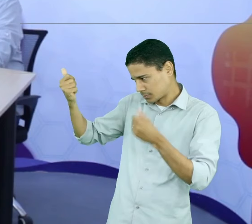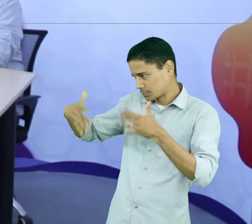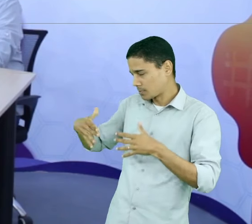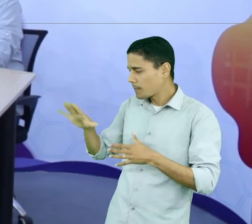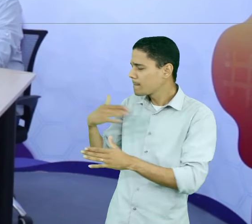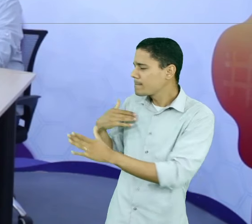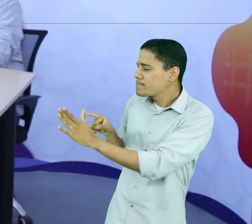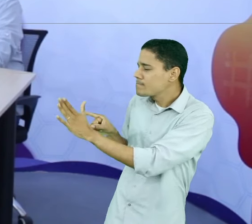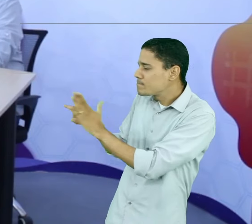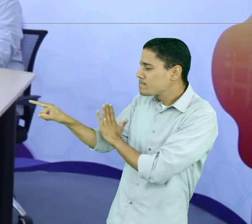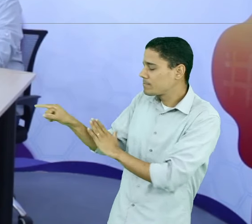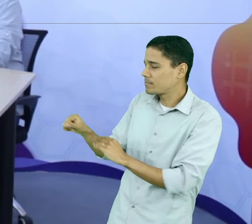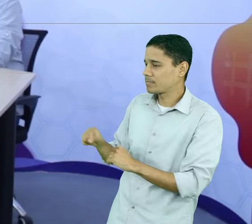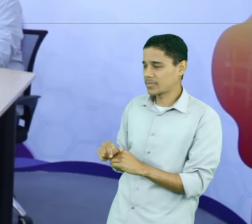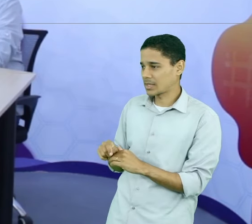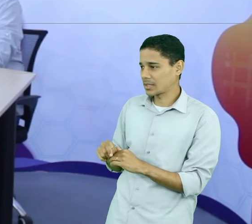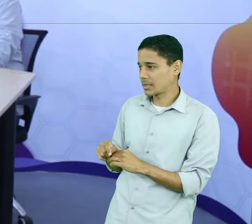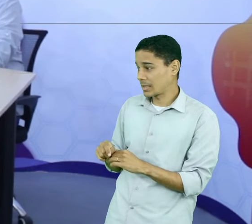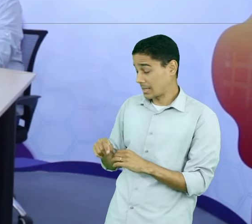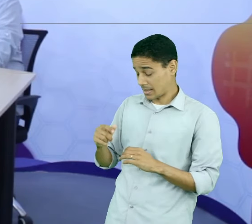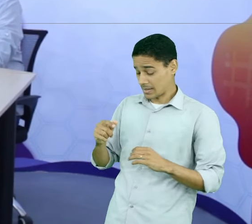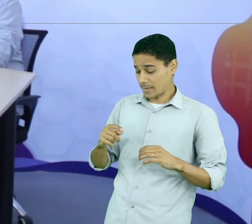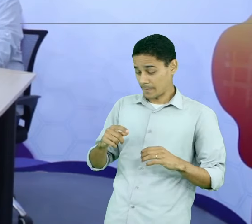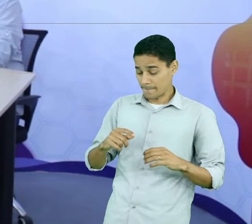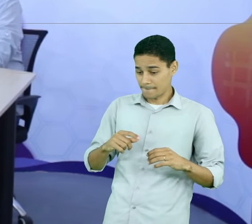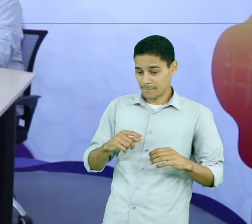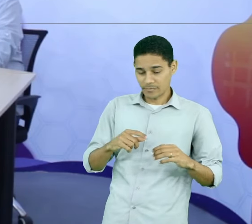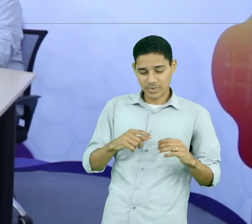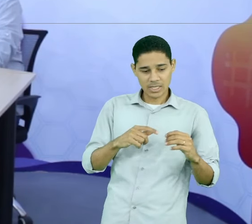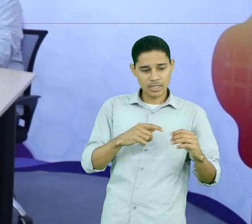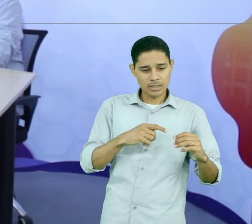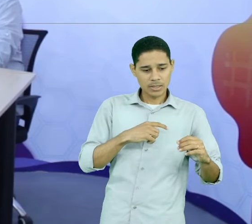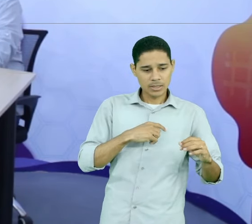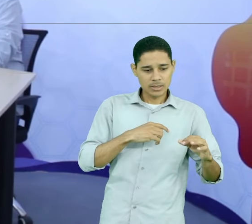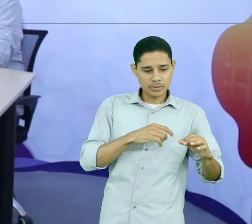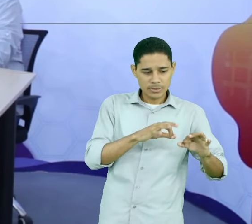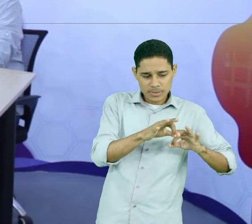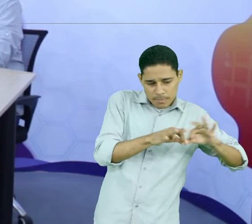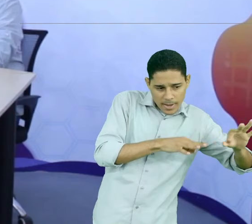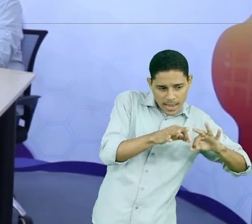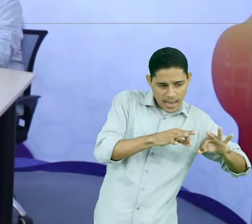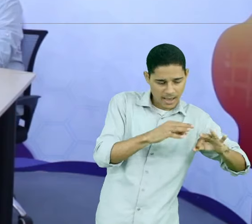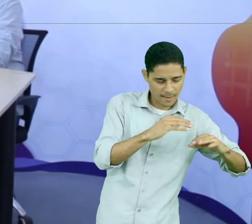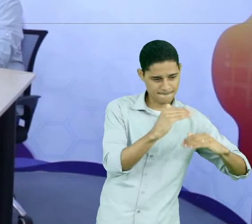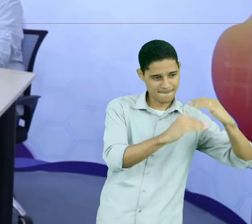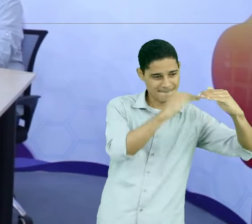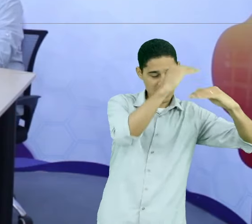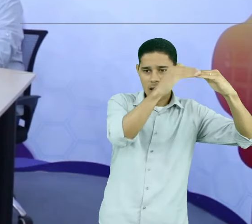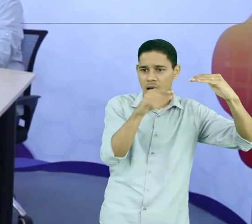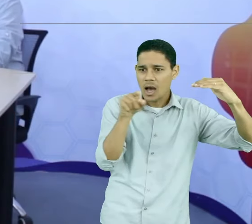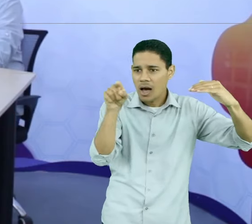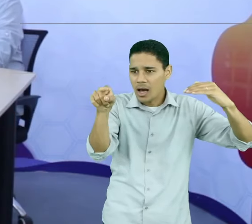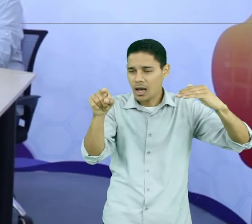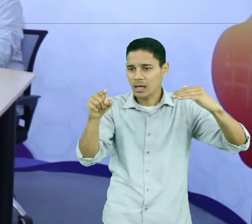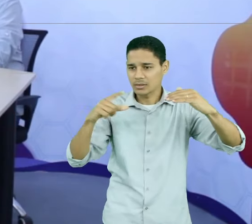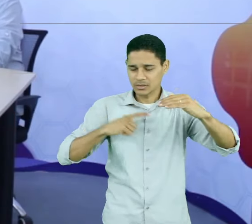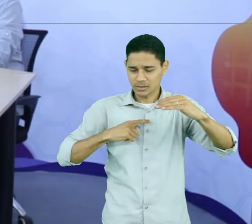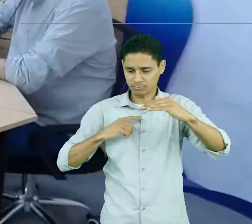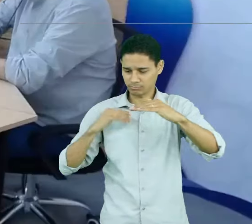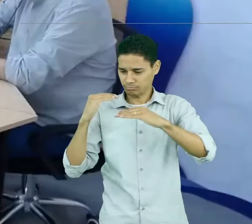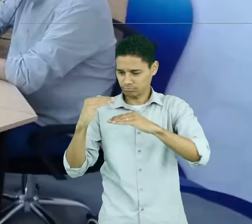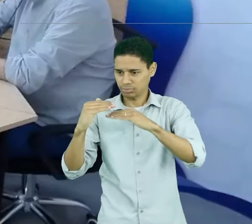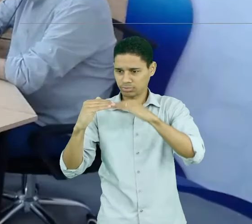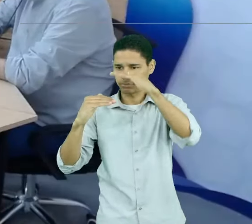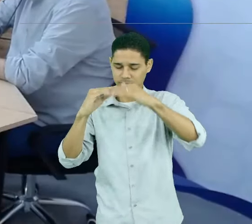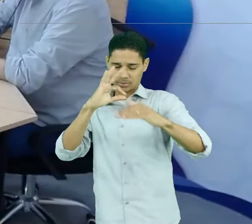relação do planejamento de carreiras com o plano de cargos e salários? Aquele que